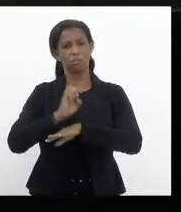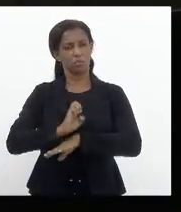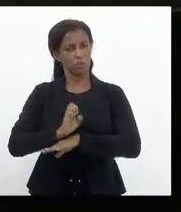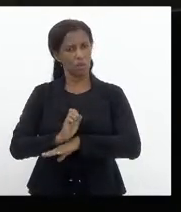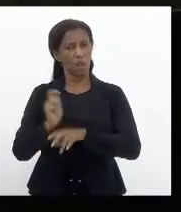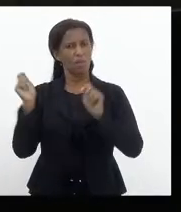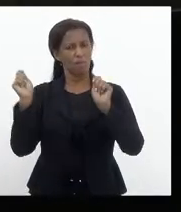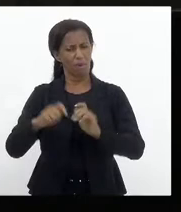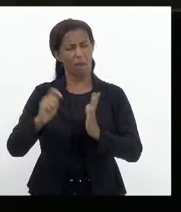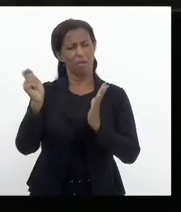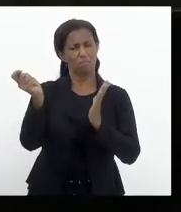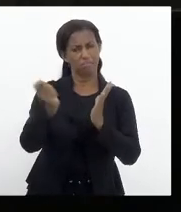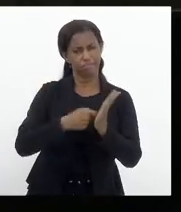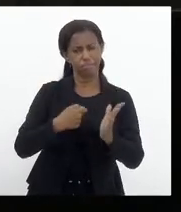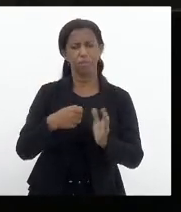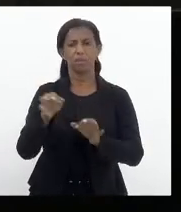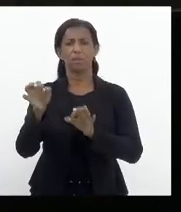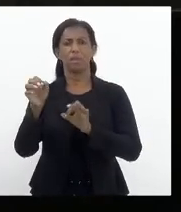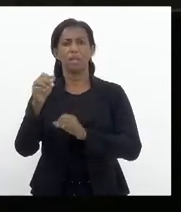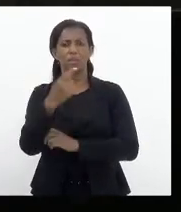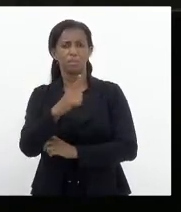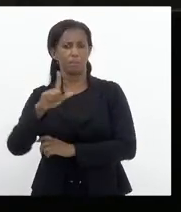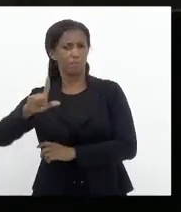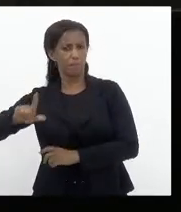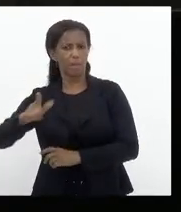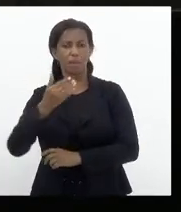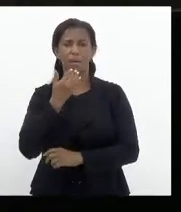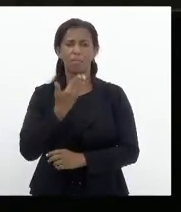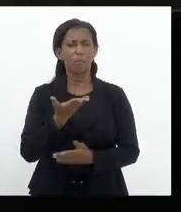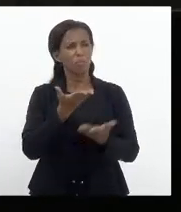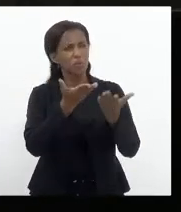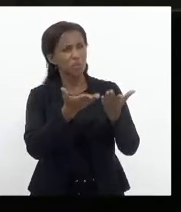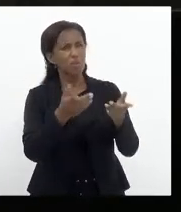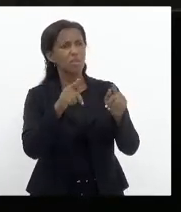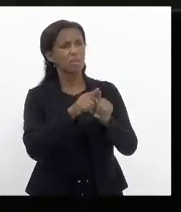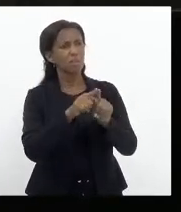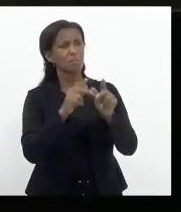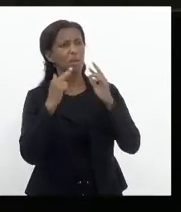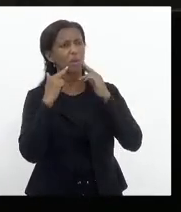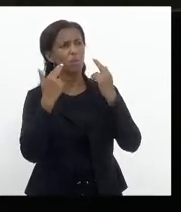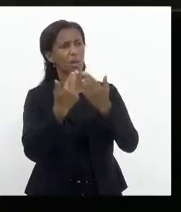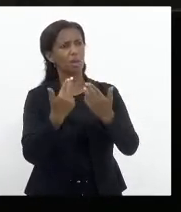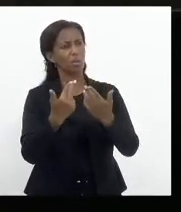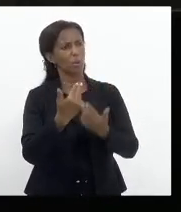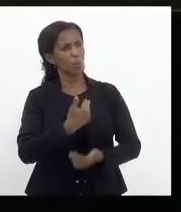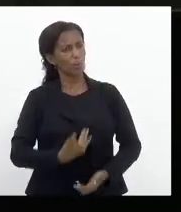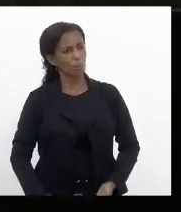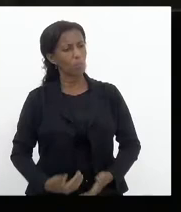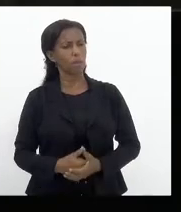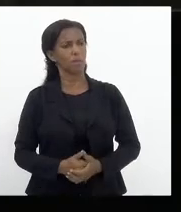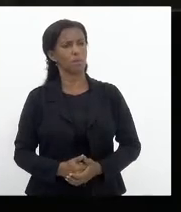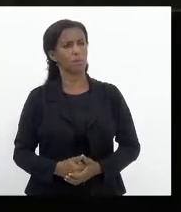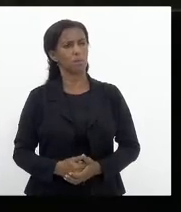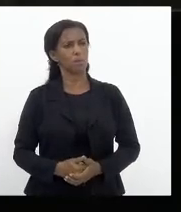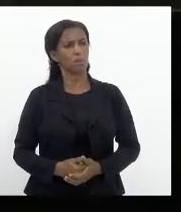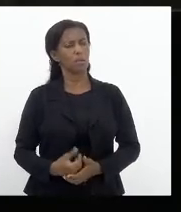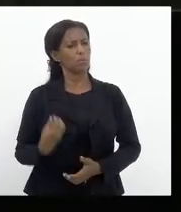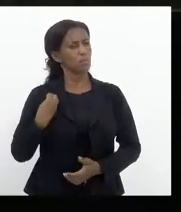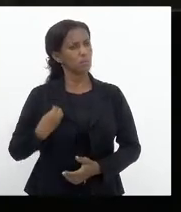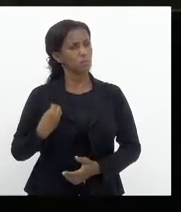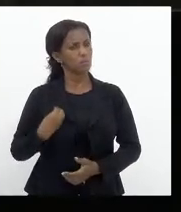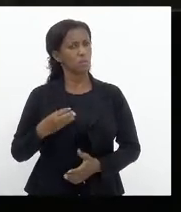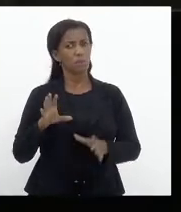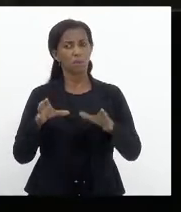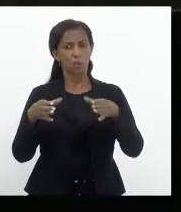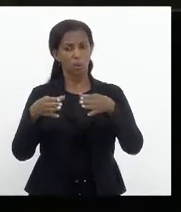irá sancionar esse projeto, mas vamos pedir à V. Exª uma audiência pública, com a presença da